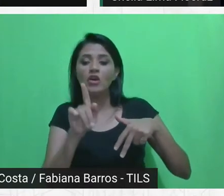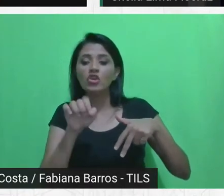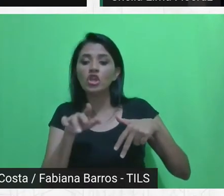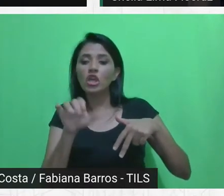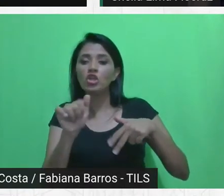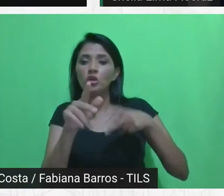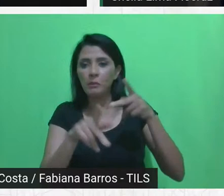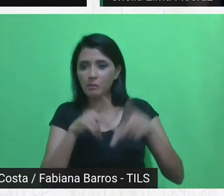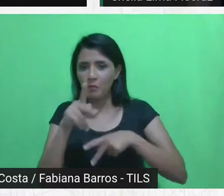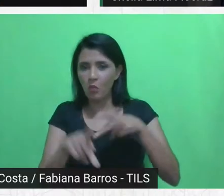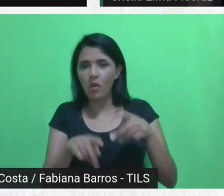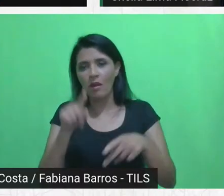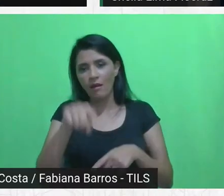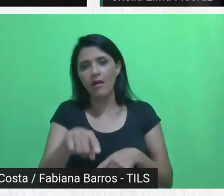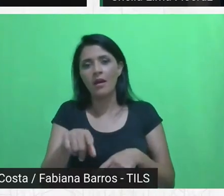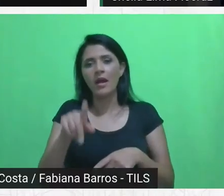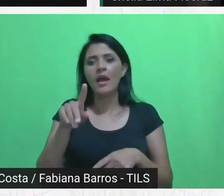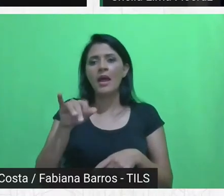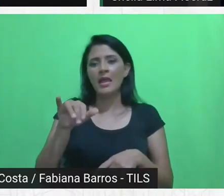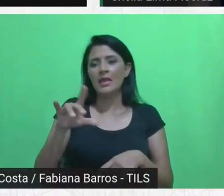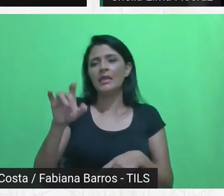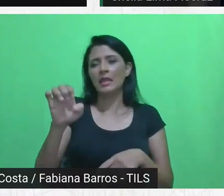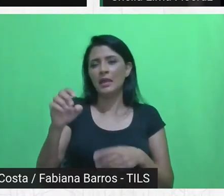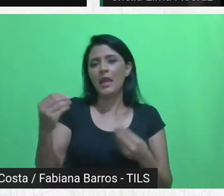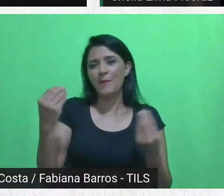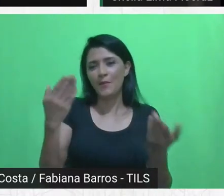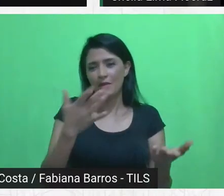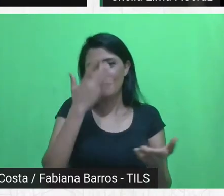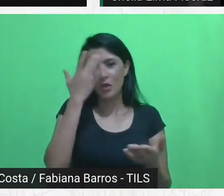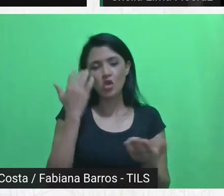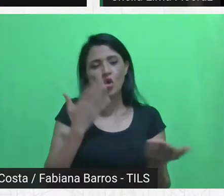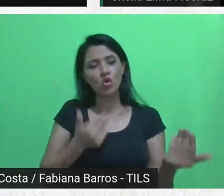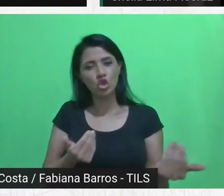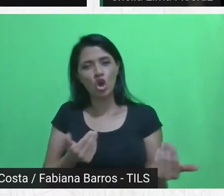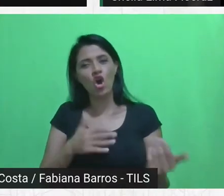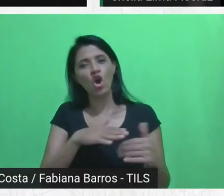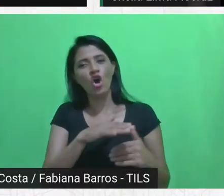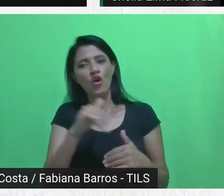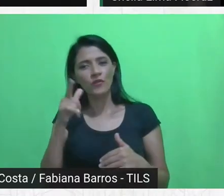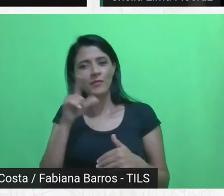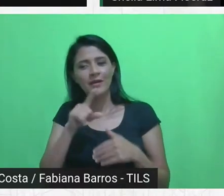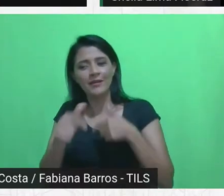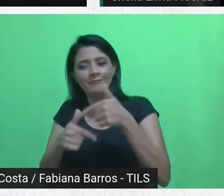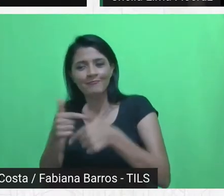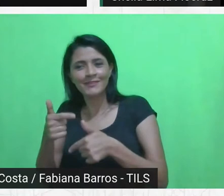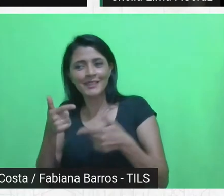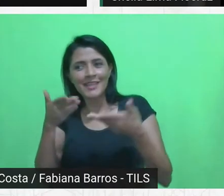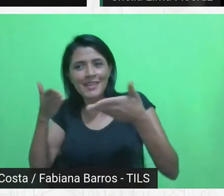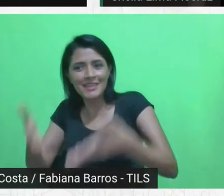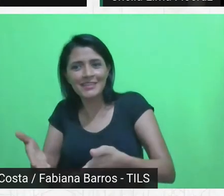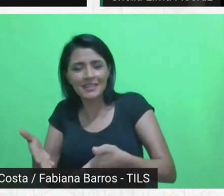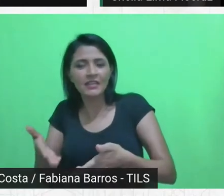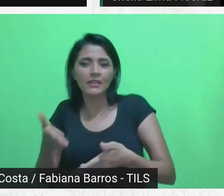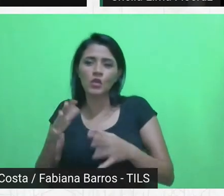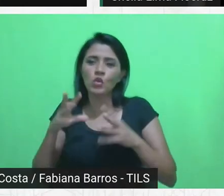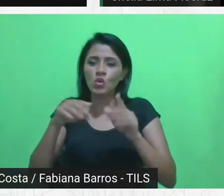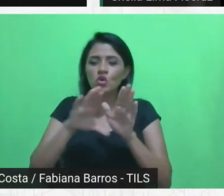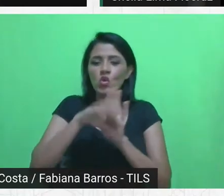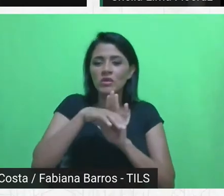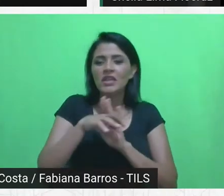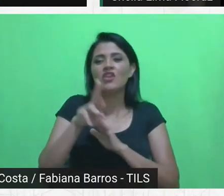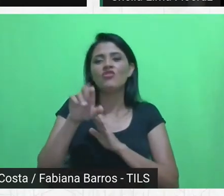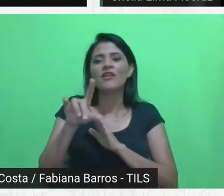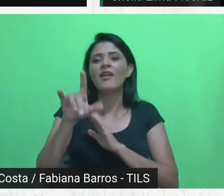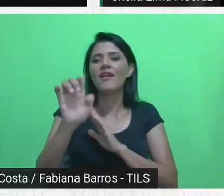ela embebe o território, as pessoas, os jovens para essa atuação. Então, todo esse conceito de rede, esse conceito de